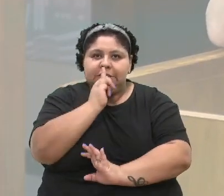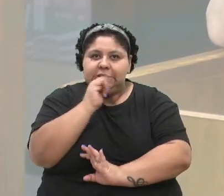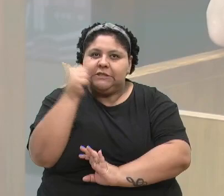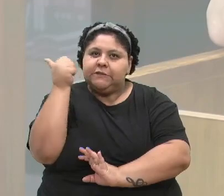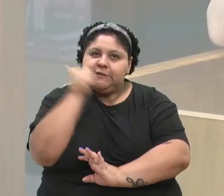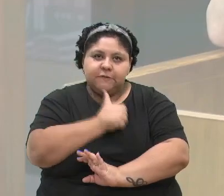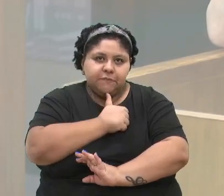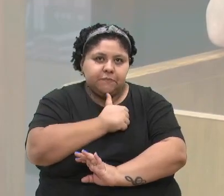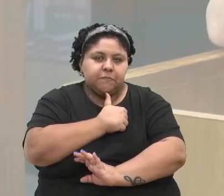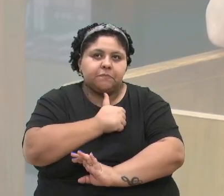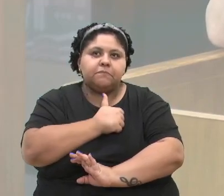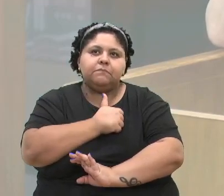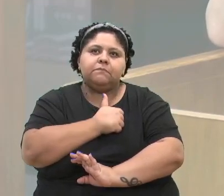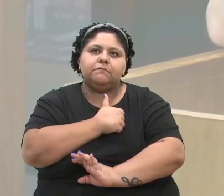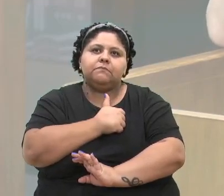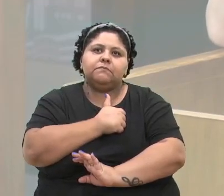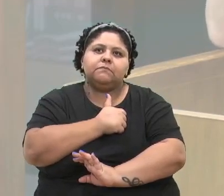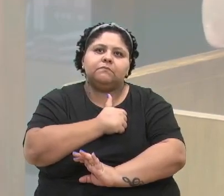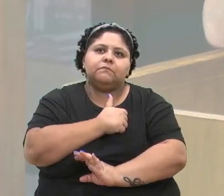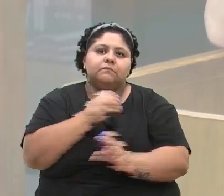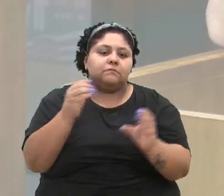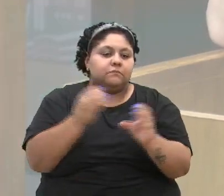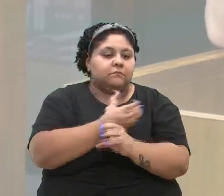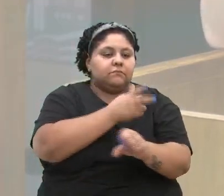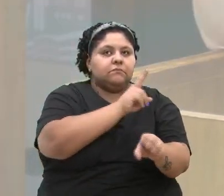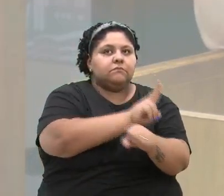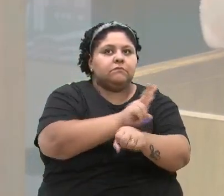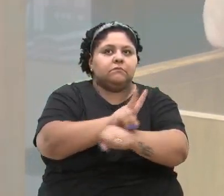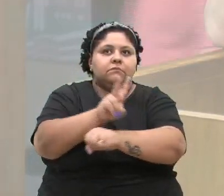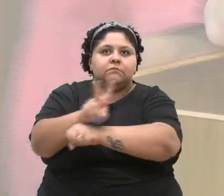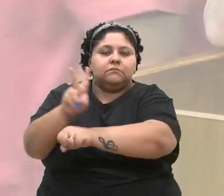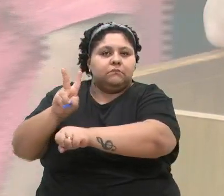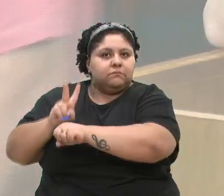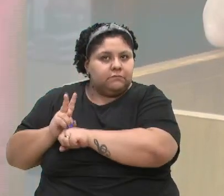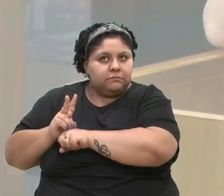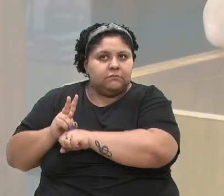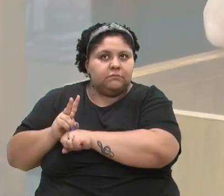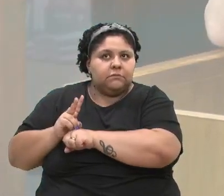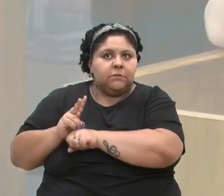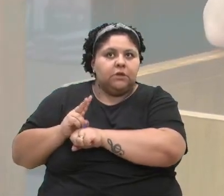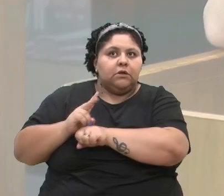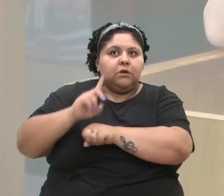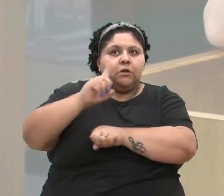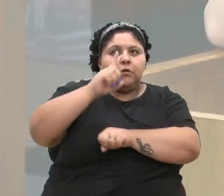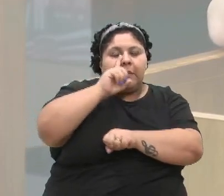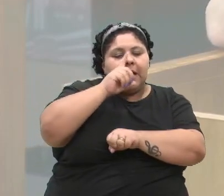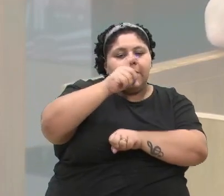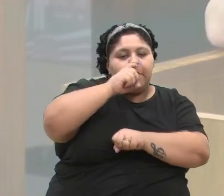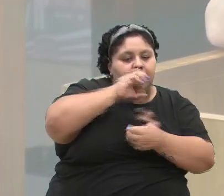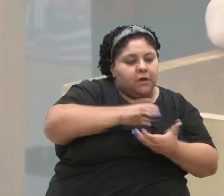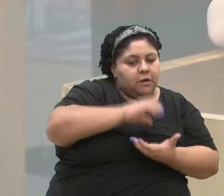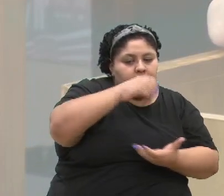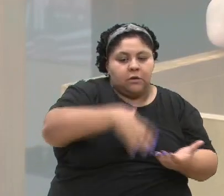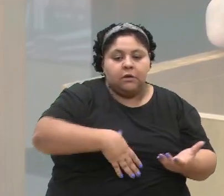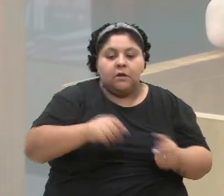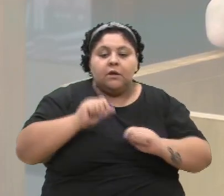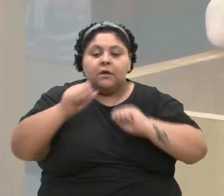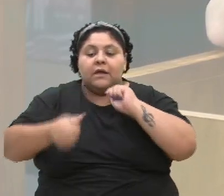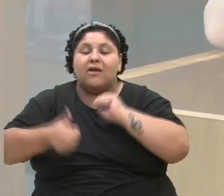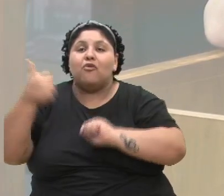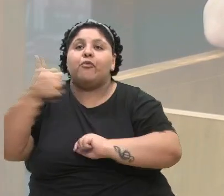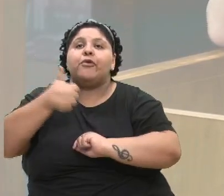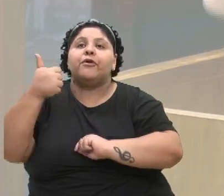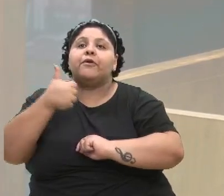mulheres que ficam encarregadas de cuidar dos pais quando ficam idosos. Dos filhos. Quem que é o primeiro que corre